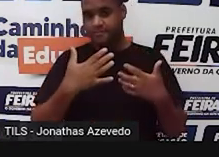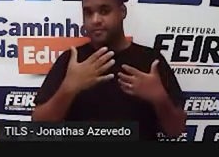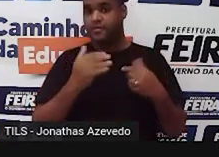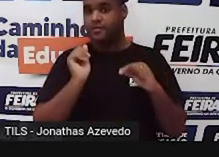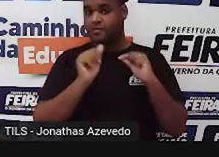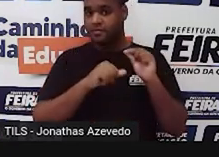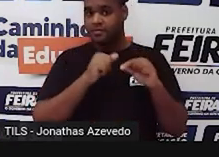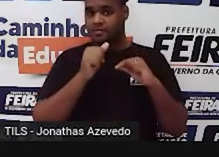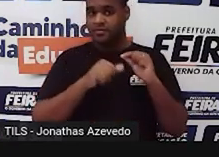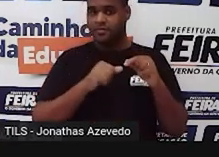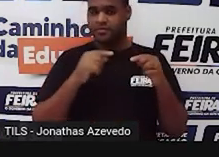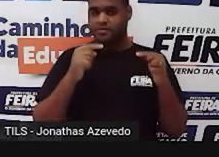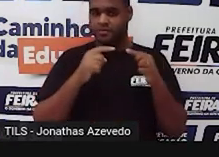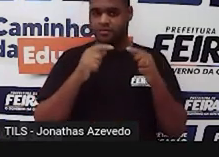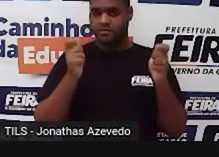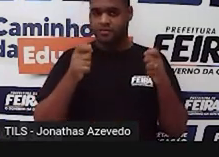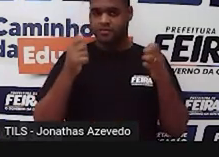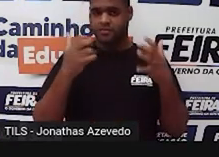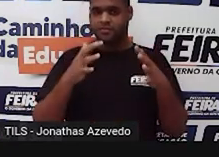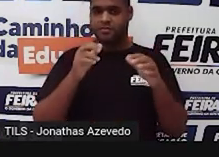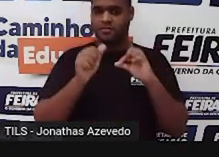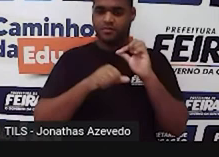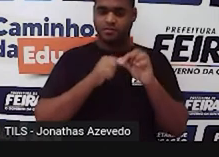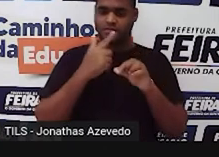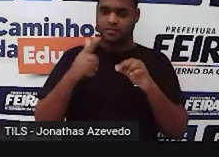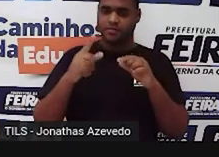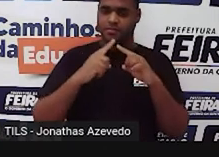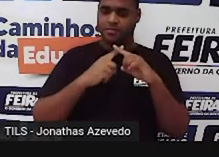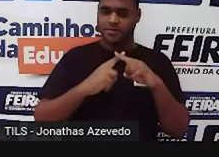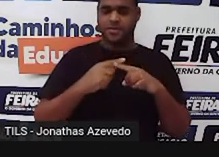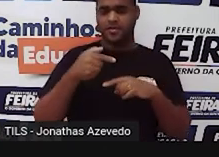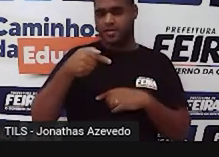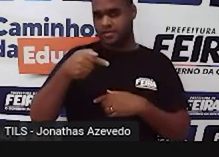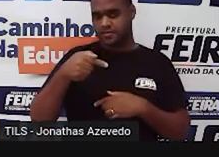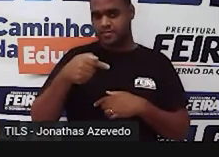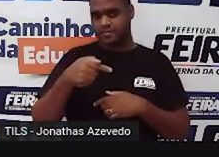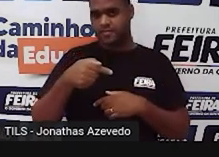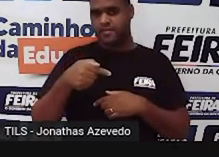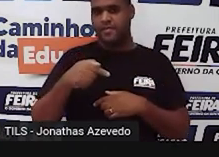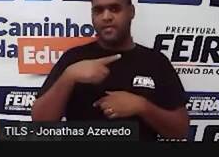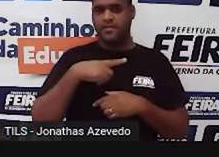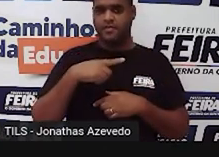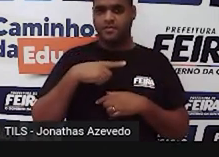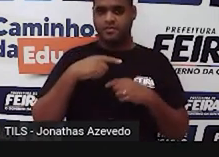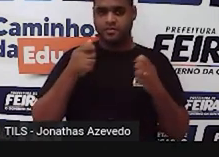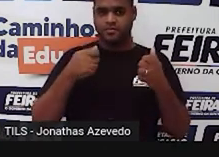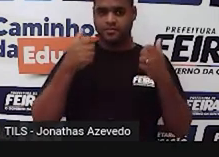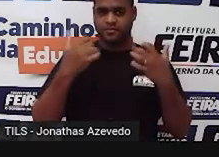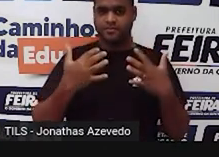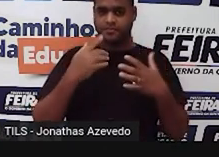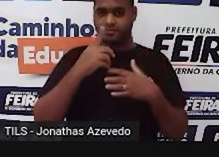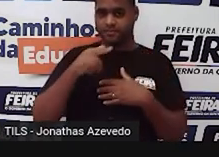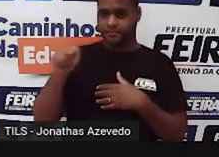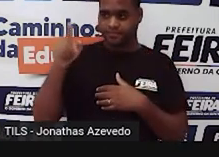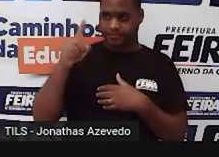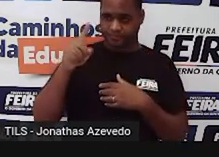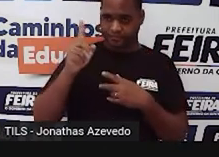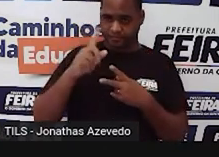e depois é só pegar isso aí e multiplicar por 7, que é a quantidade de dias que tem na semana.